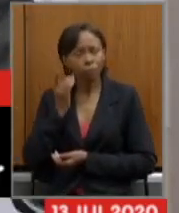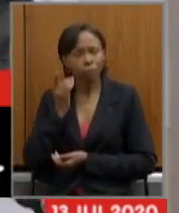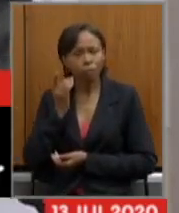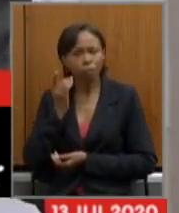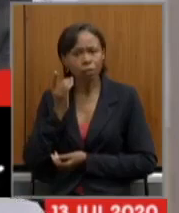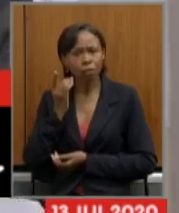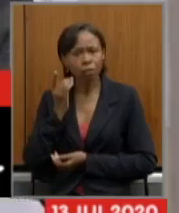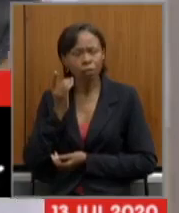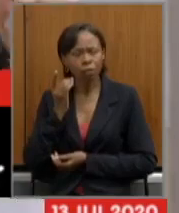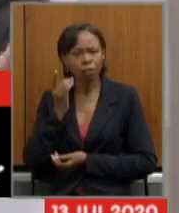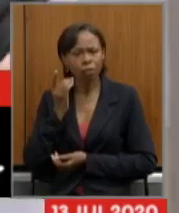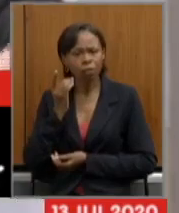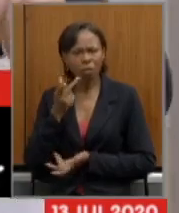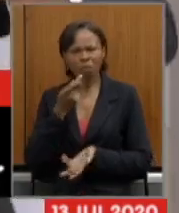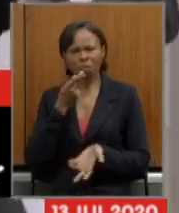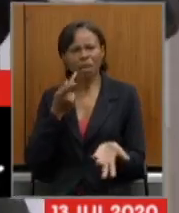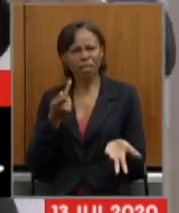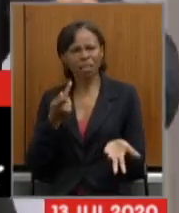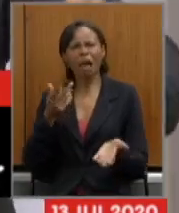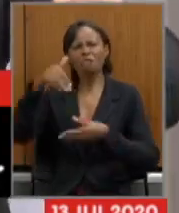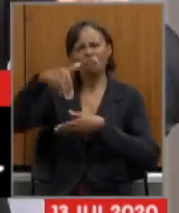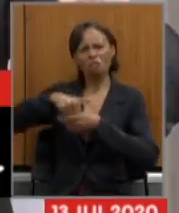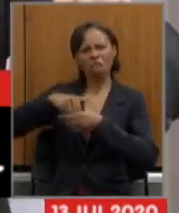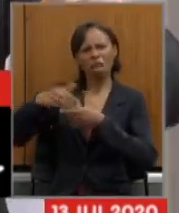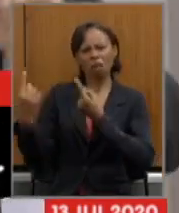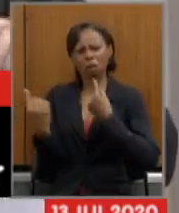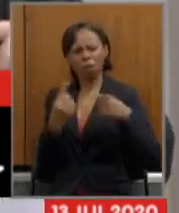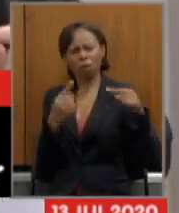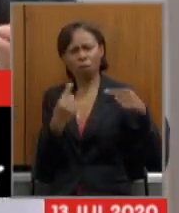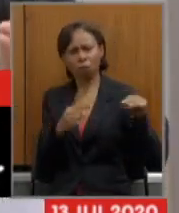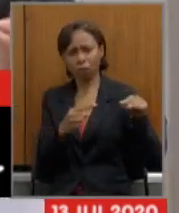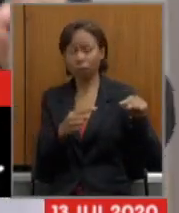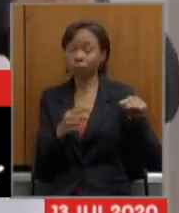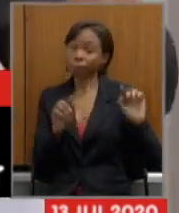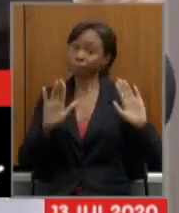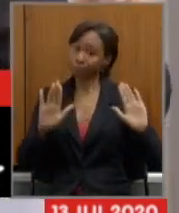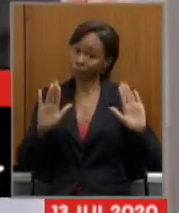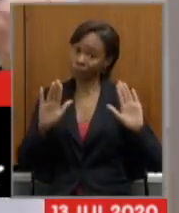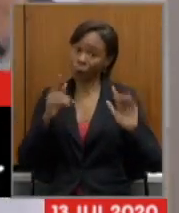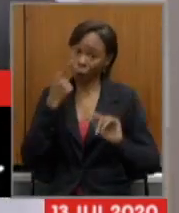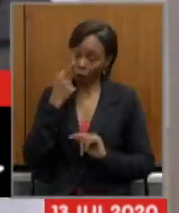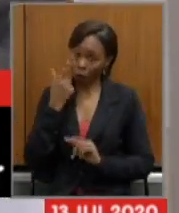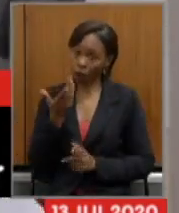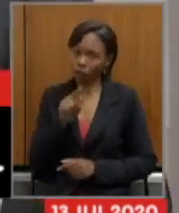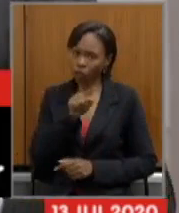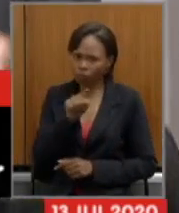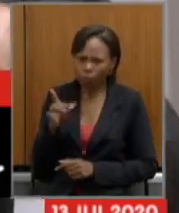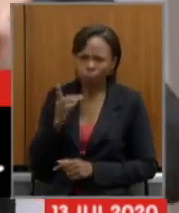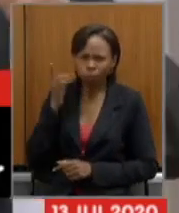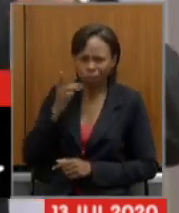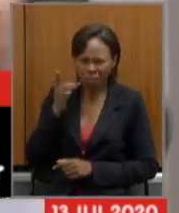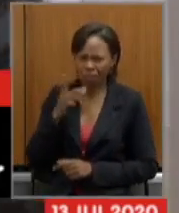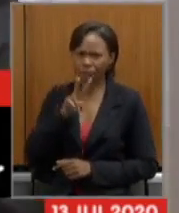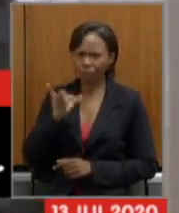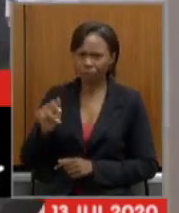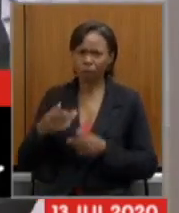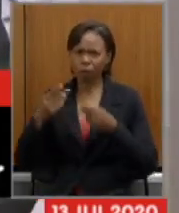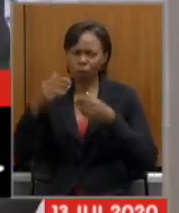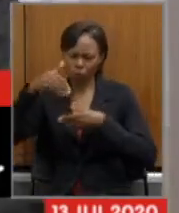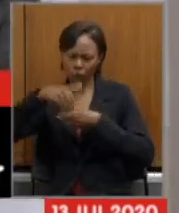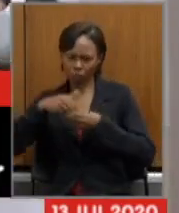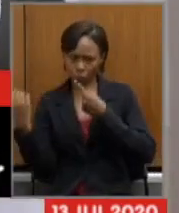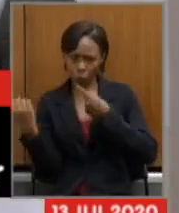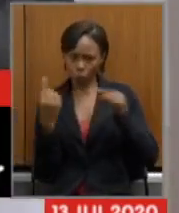estão dizendo vou votar contra olha o senhor deputado e a senhora deputada que está falando que vai votar contra